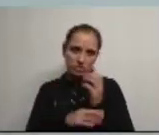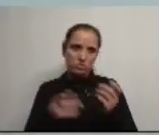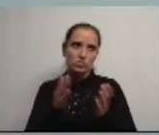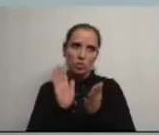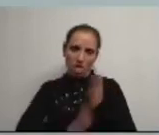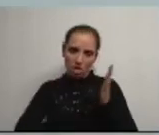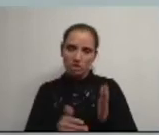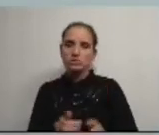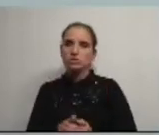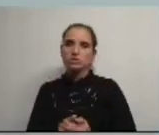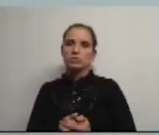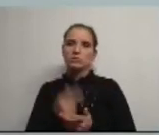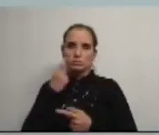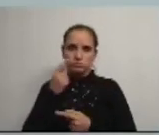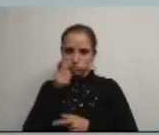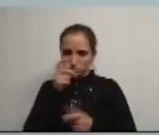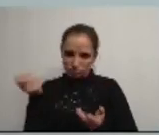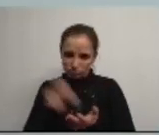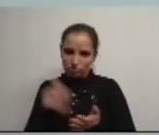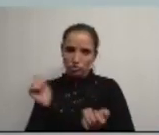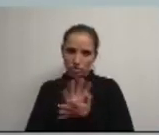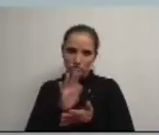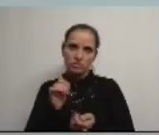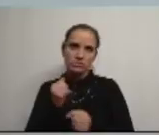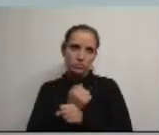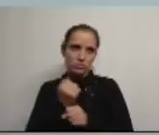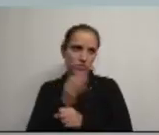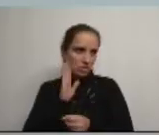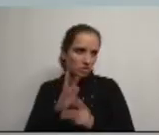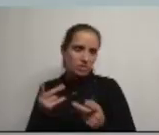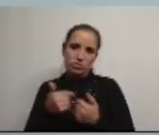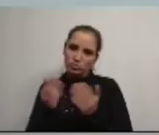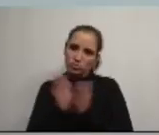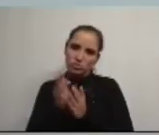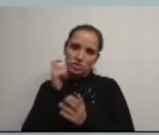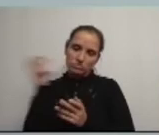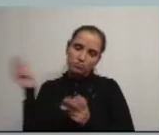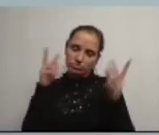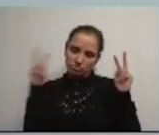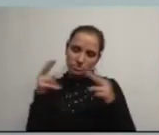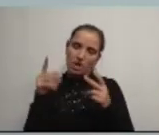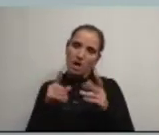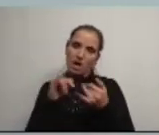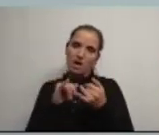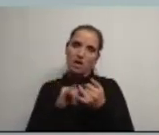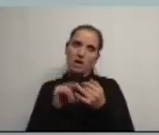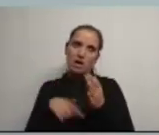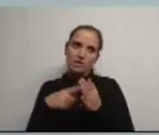da Assembleia público jornalistas funcionários da autarquia e todos aqueles que nos assistem pela AgraTV